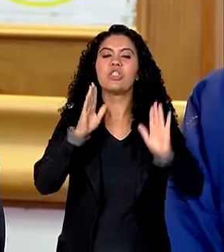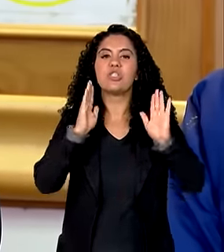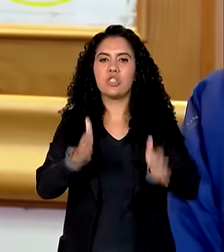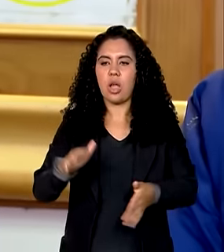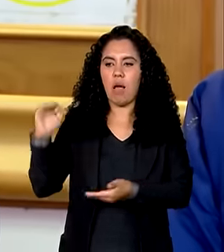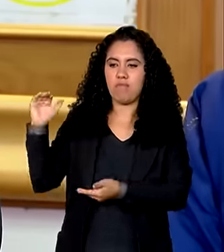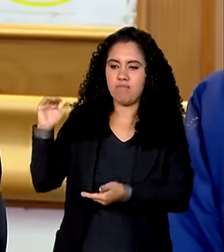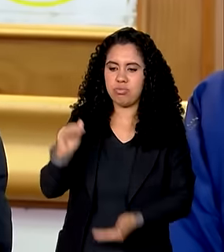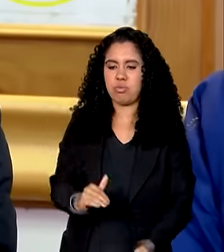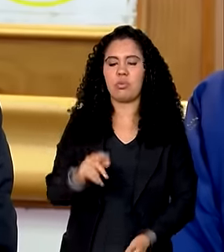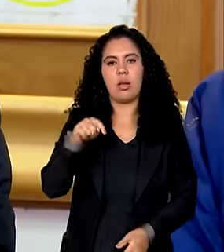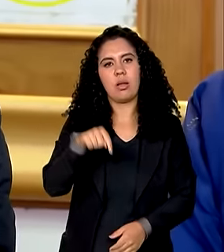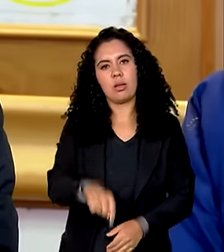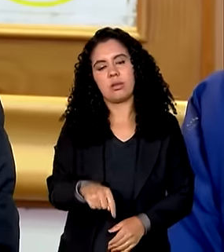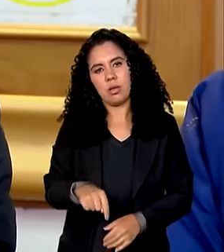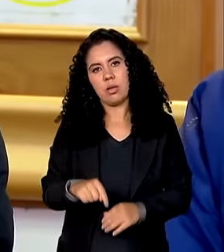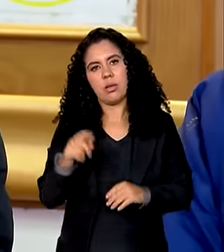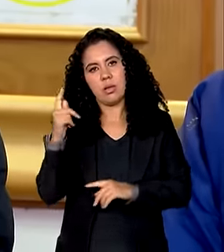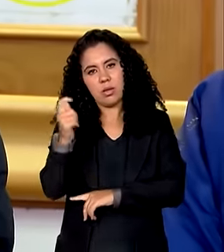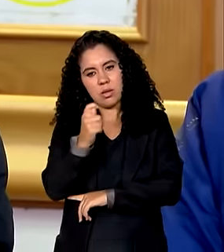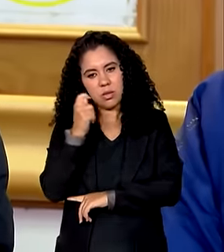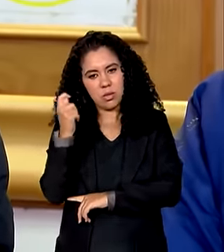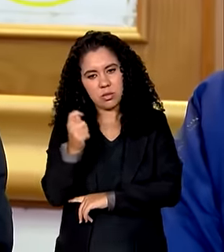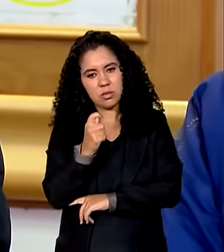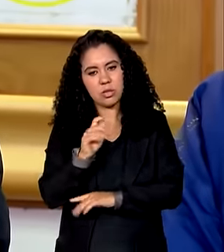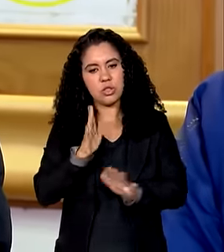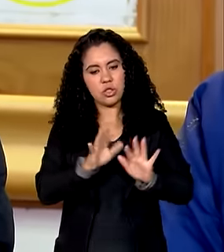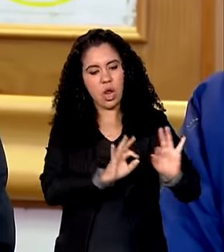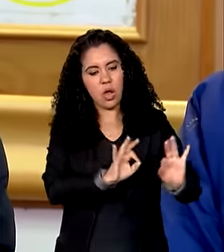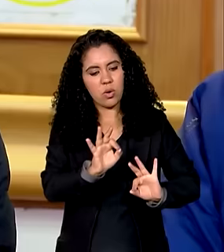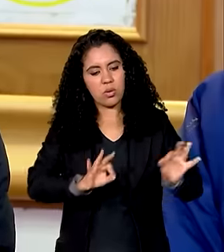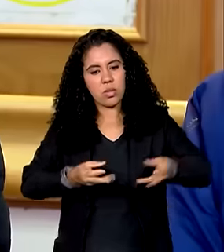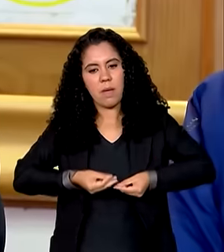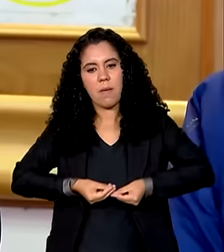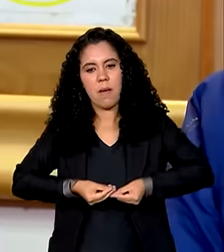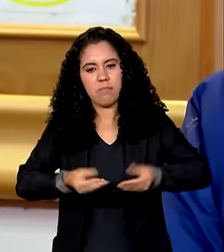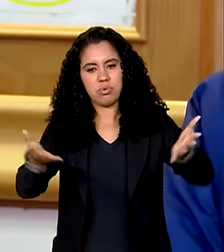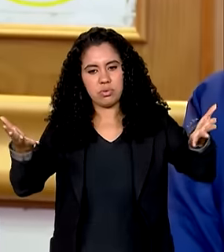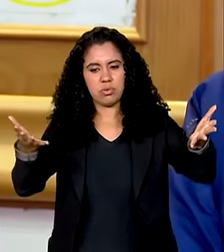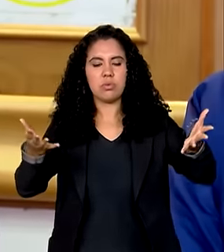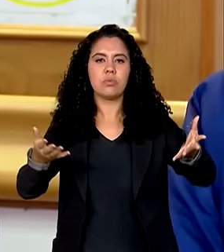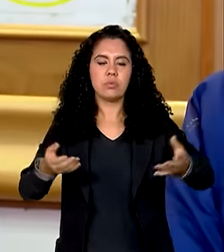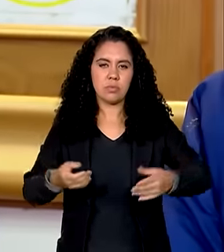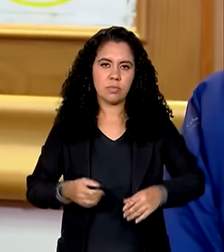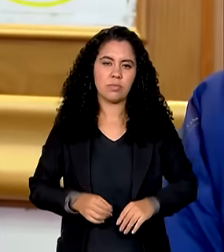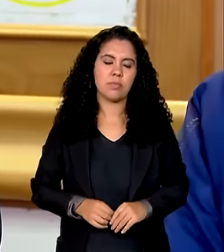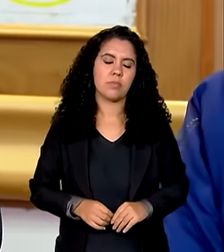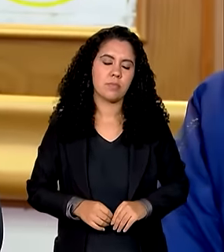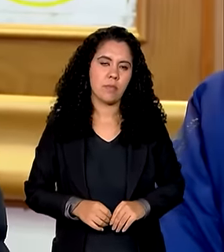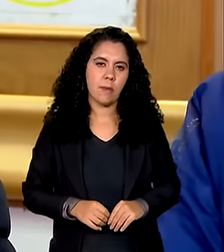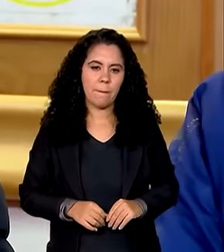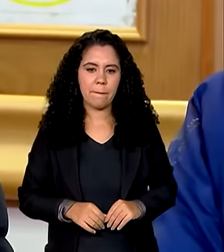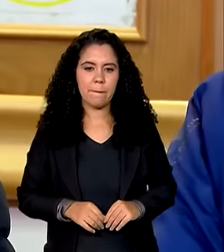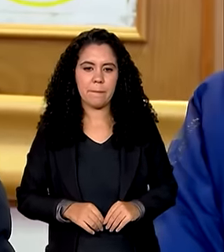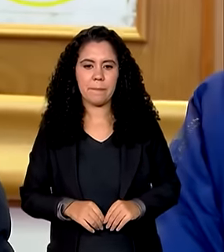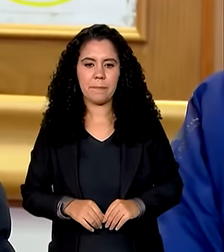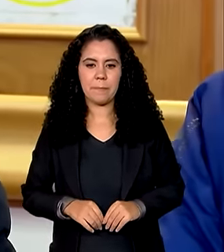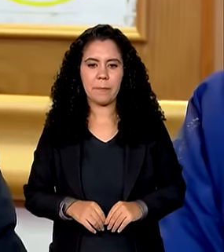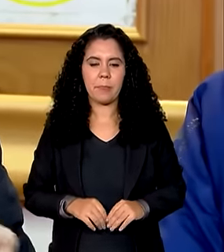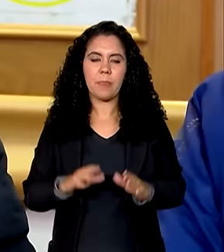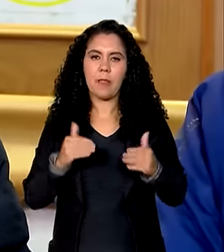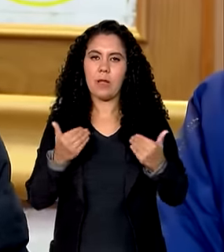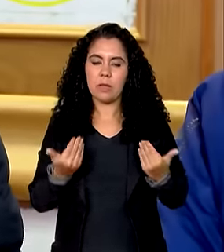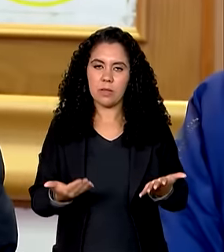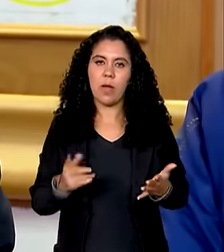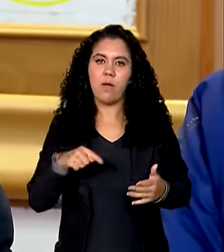aqui ao Rio Grande do Sul e está sendo organizado essa logística também para estar fazendo essa distribuição então